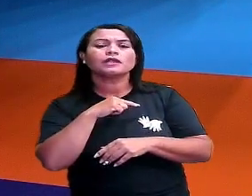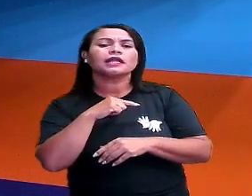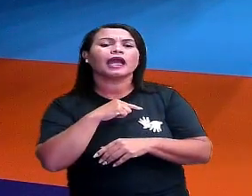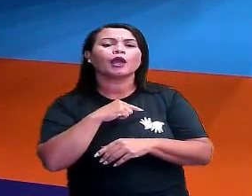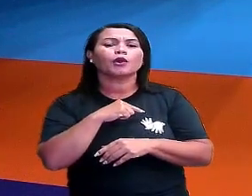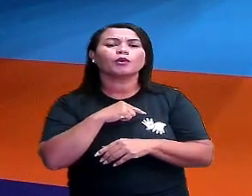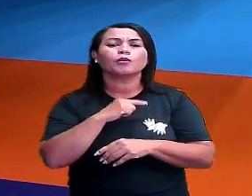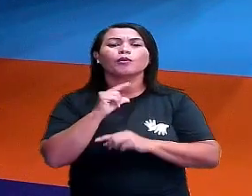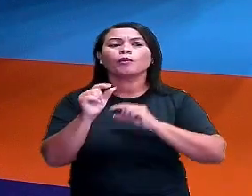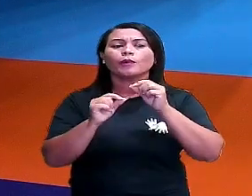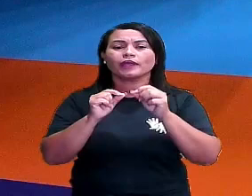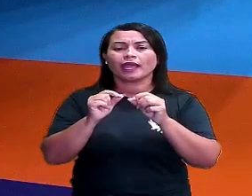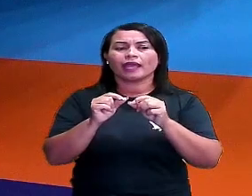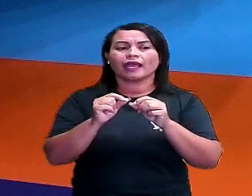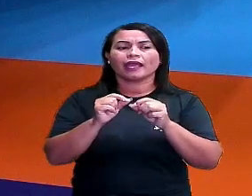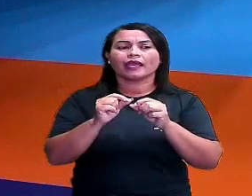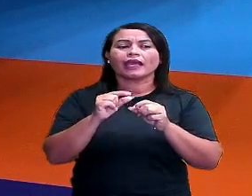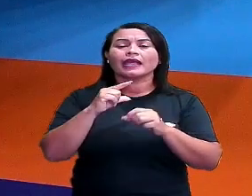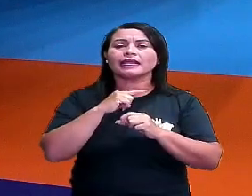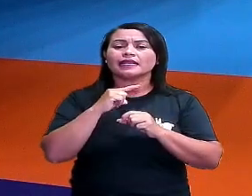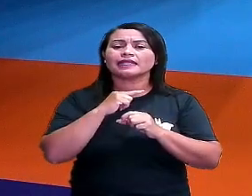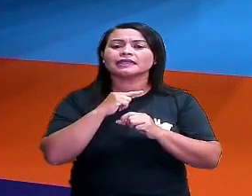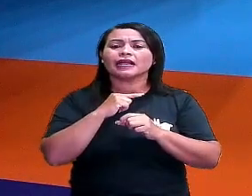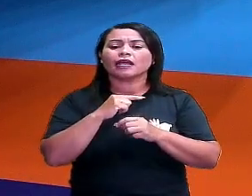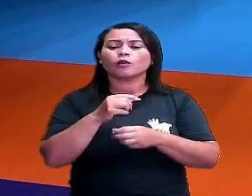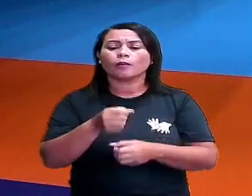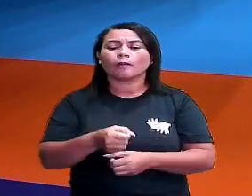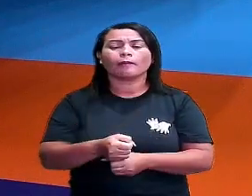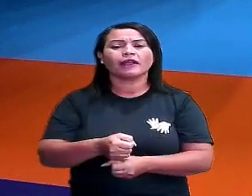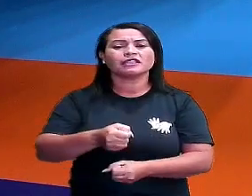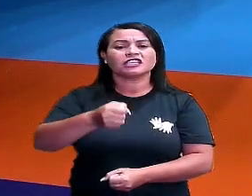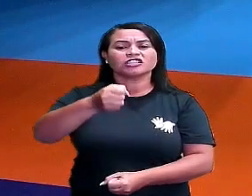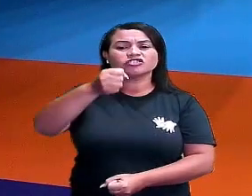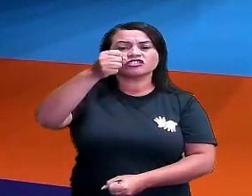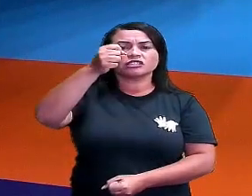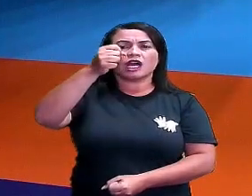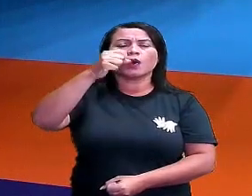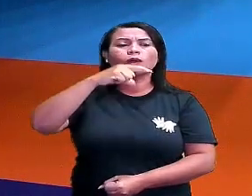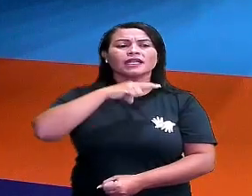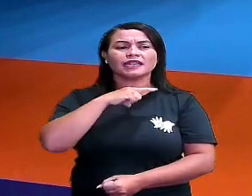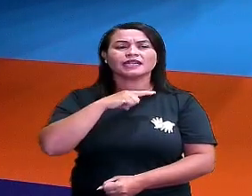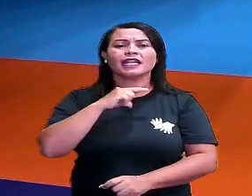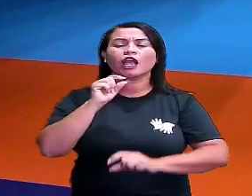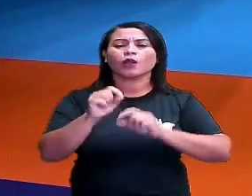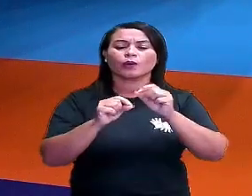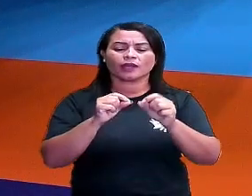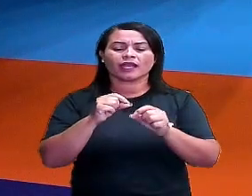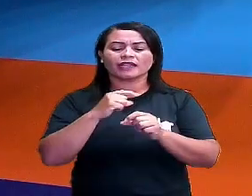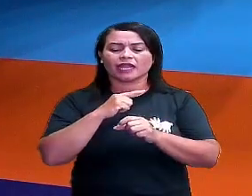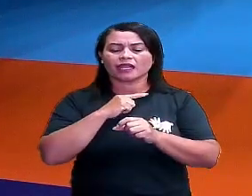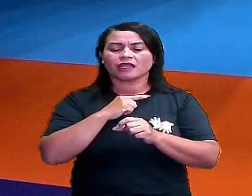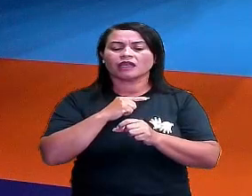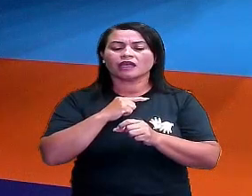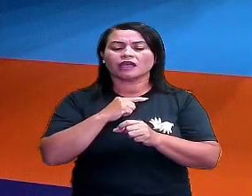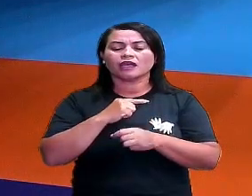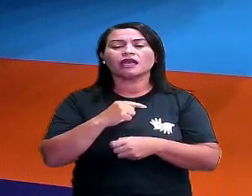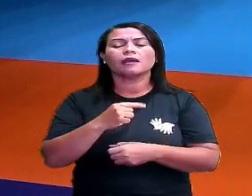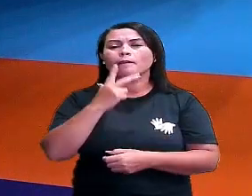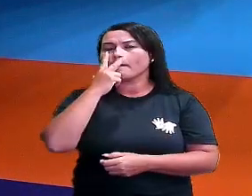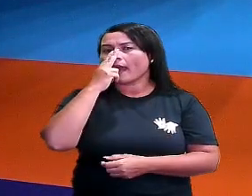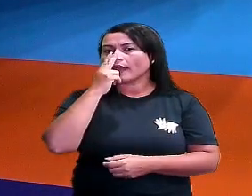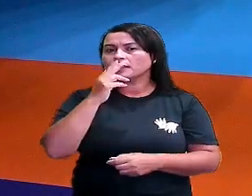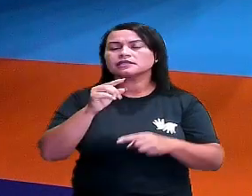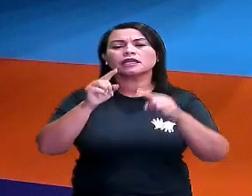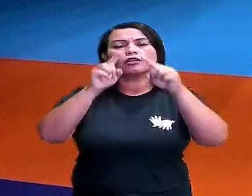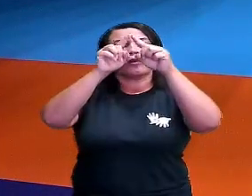estúdio, que é o pedestal aqui das câmeras. Ele tem um formato triangular, ele tem um formato de